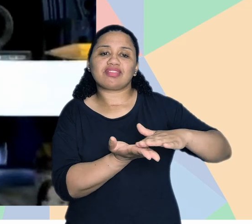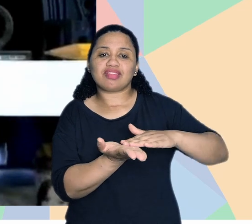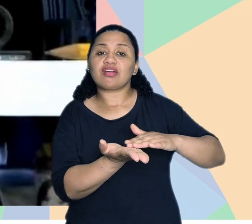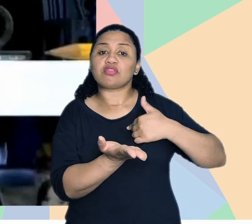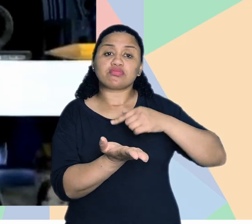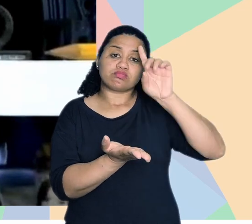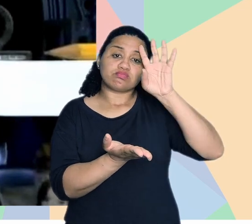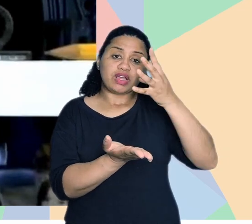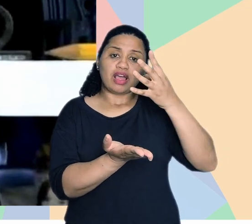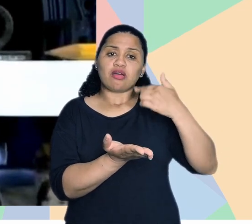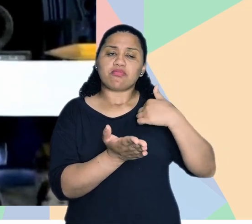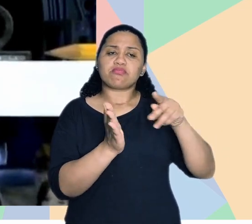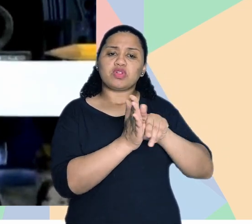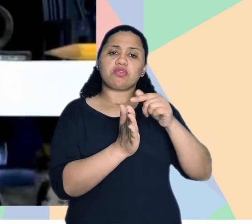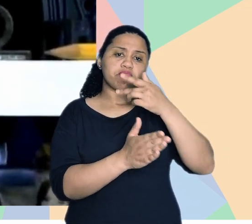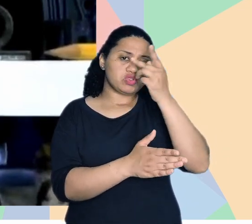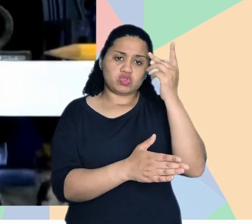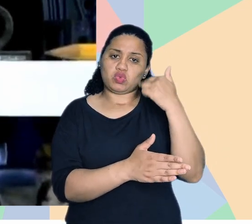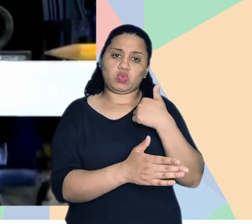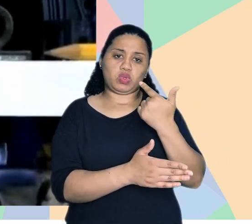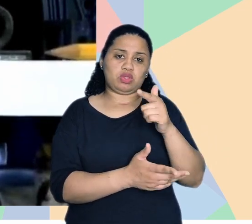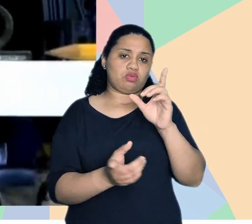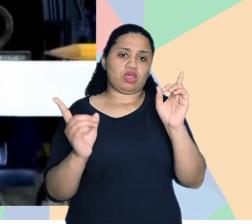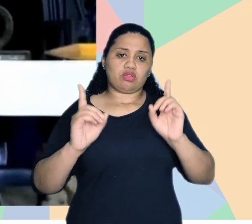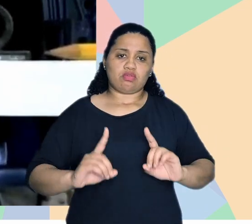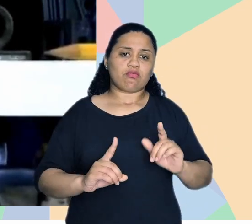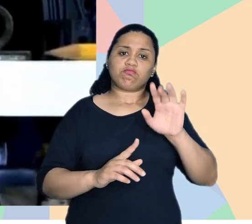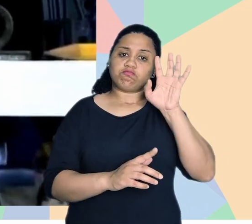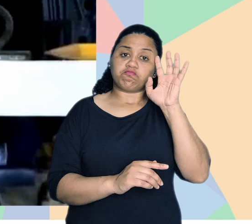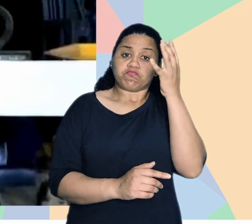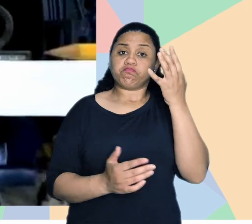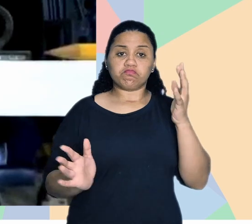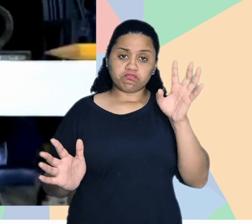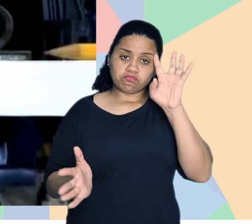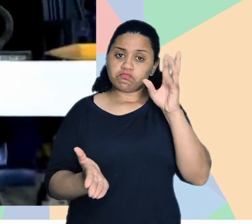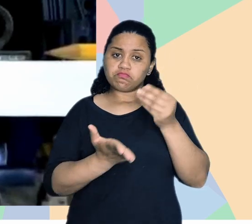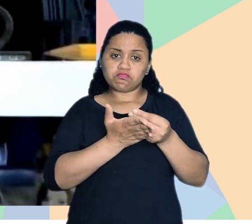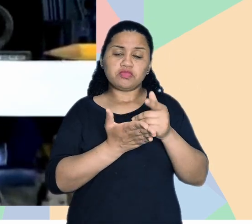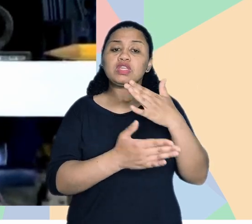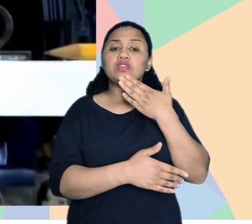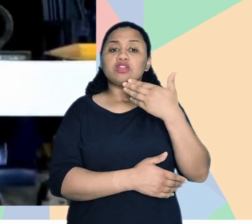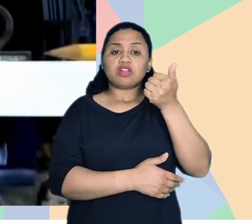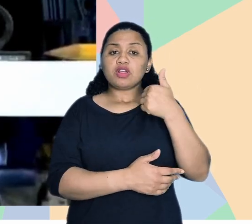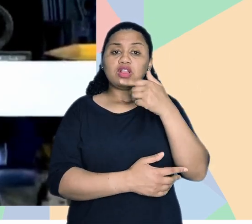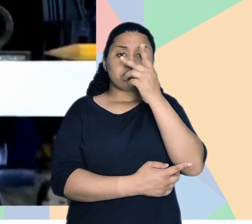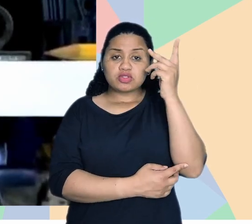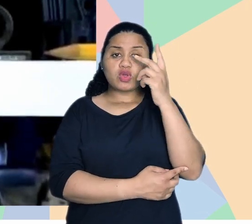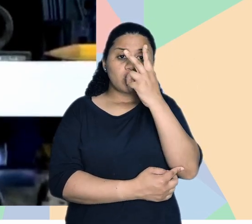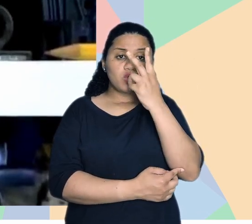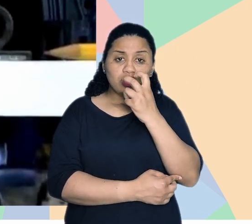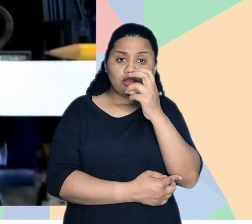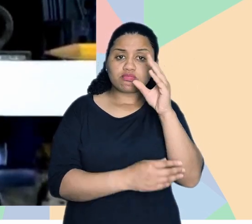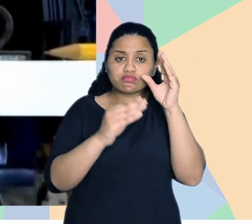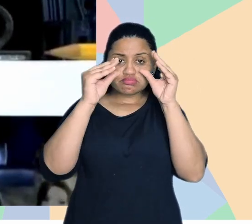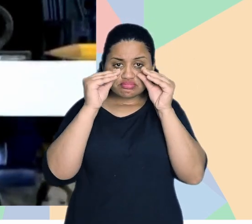sinalização tátil, né? Foi uma decisão de cima para baixo para uma pessoa que não tinha deficiência, que decidiu, né, que isso seria o